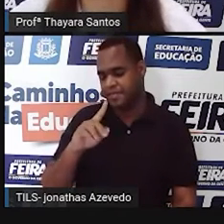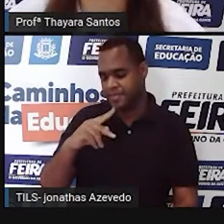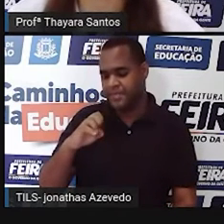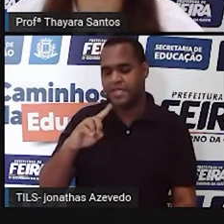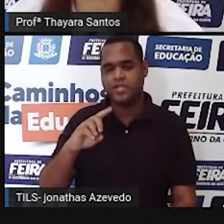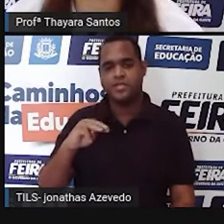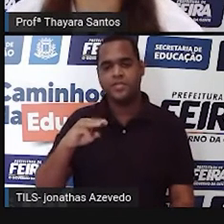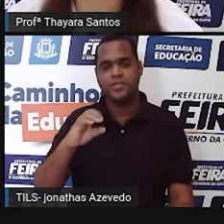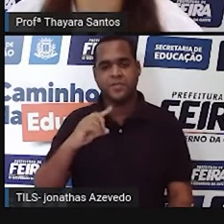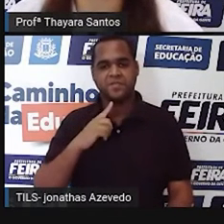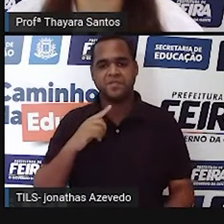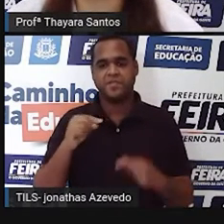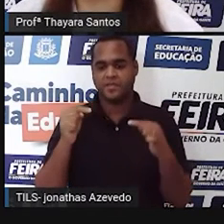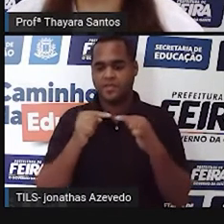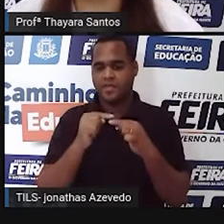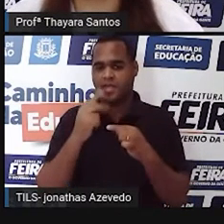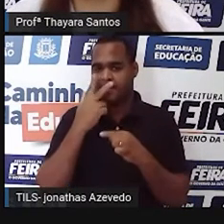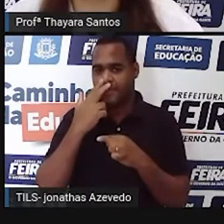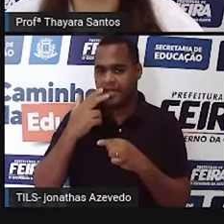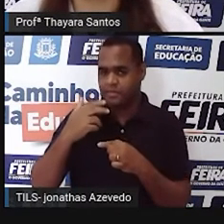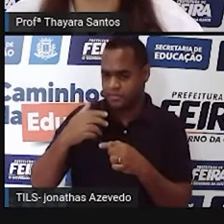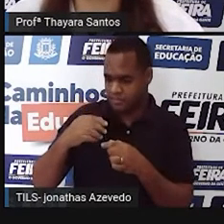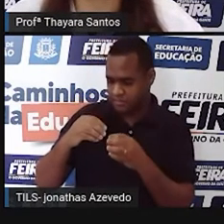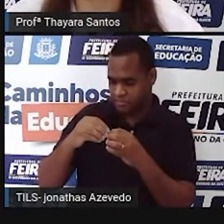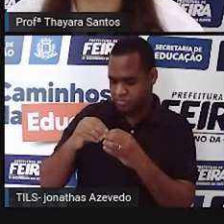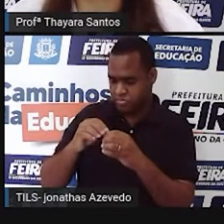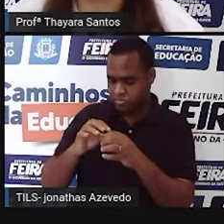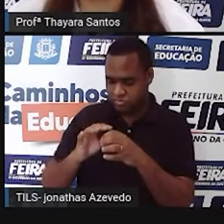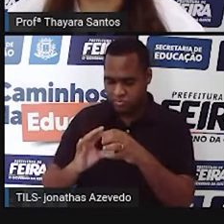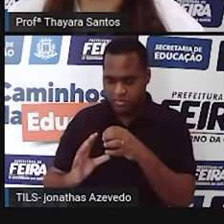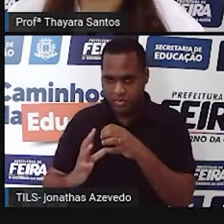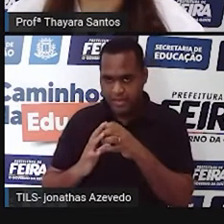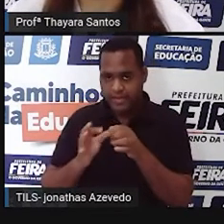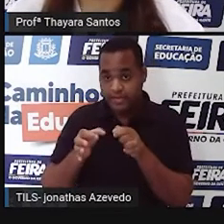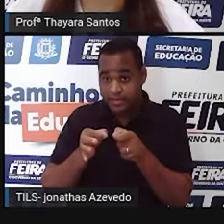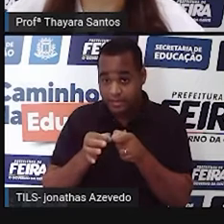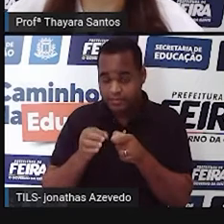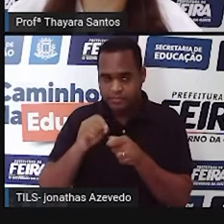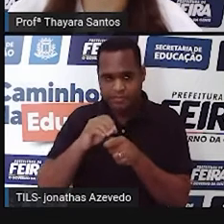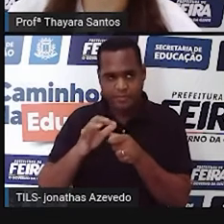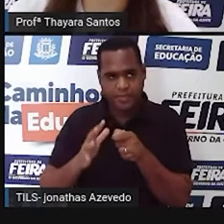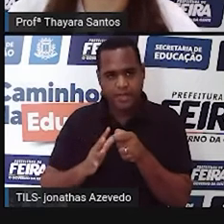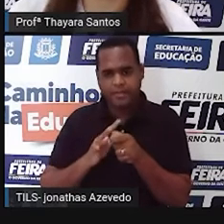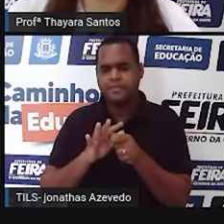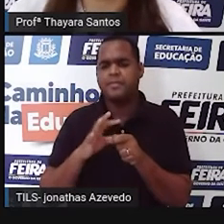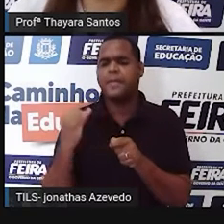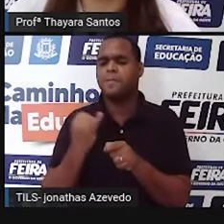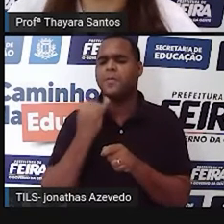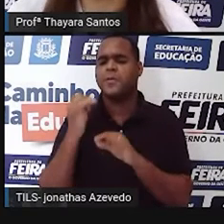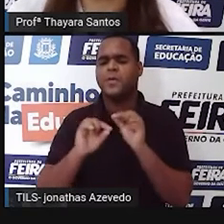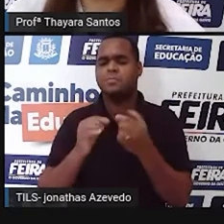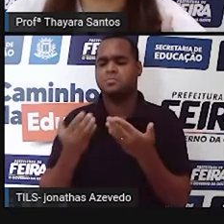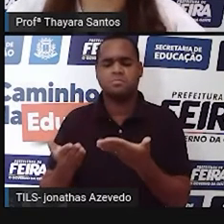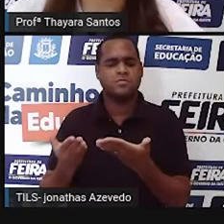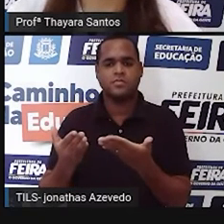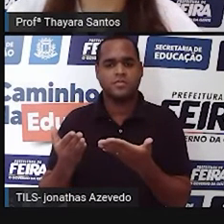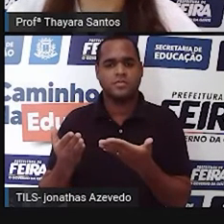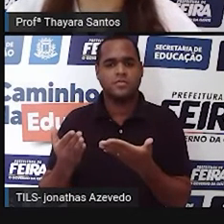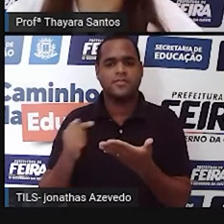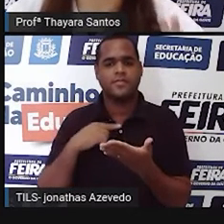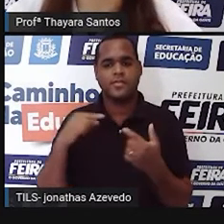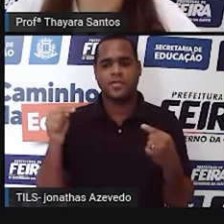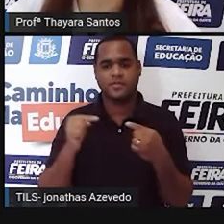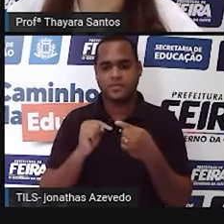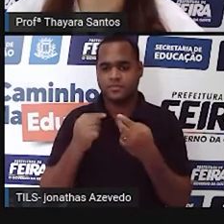O epidídimo é como se fosse uma bolsa, que está aqui logo acima do testículo. E qual é a função desse epidídimo? A função